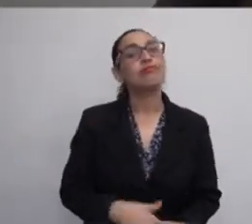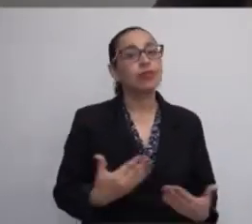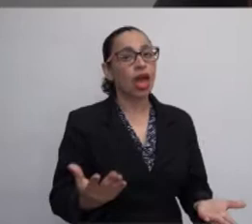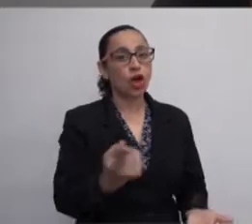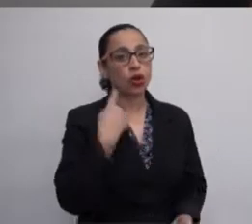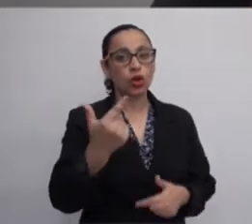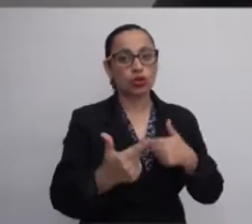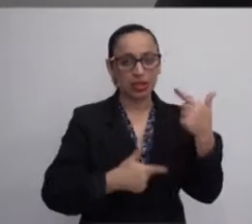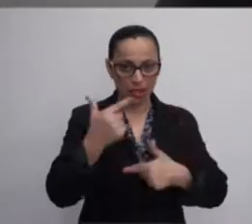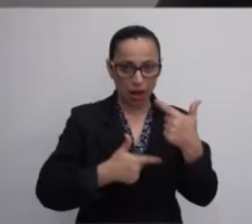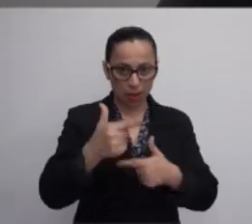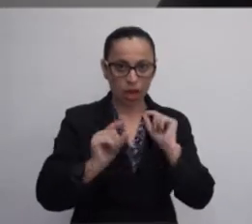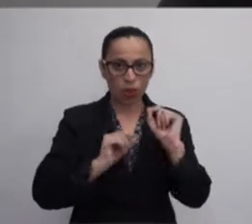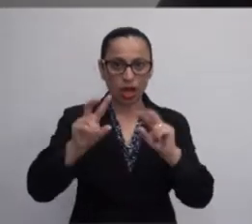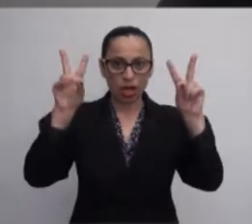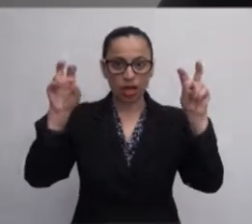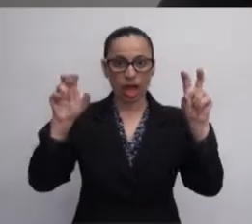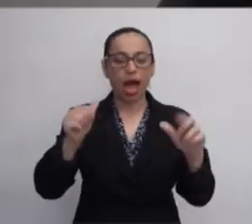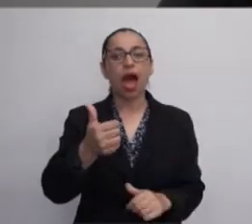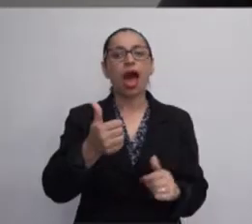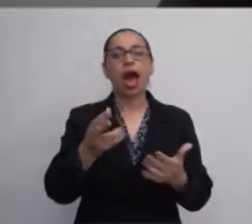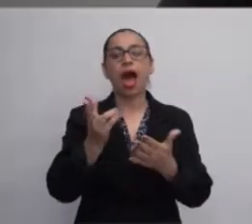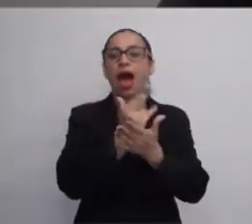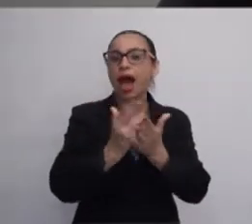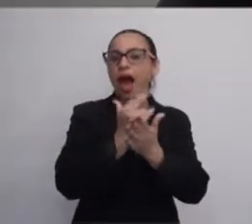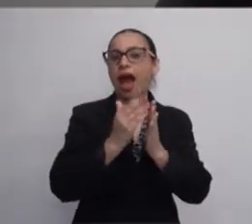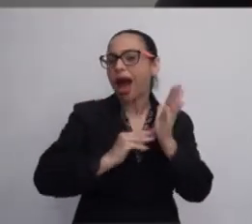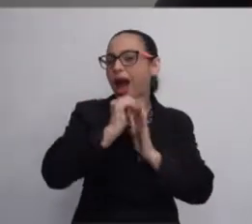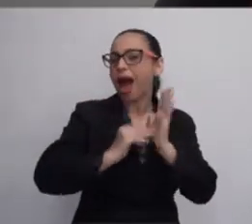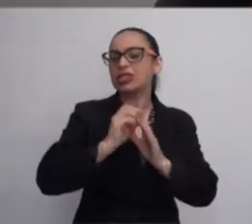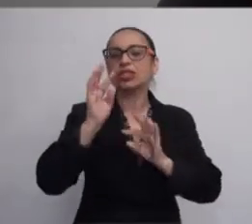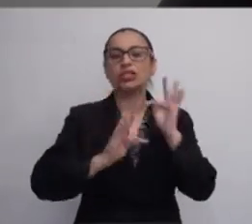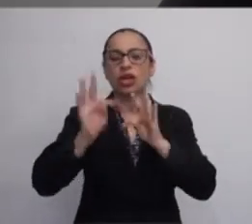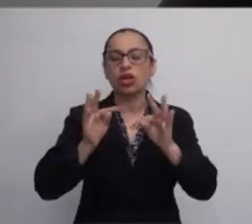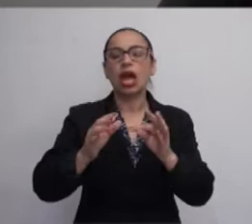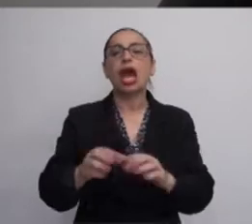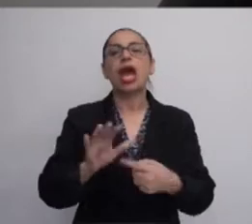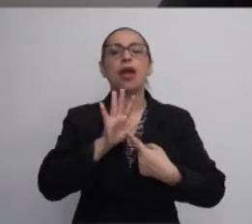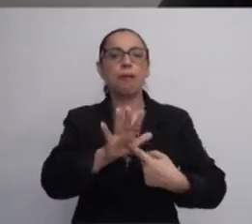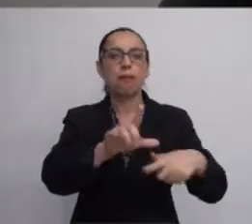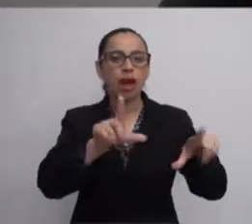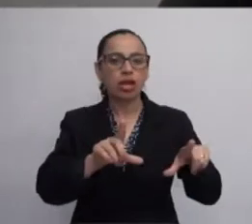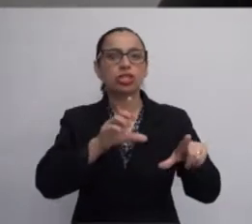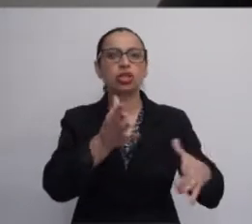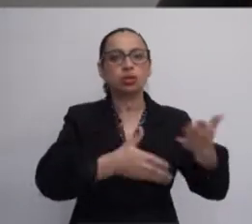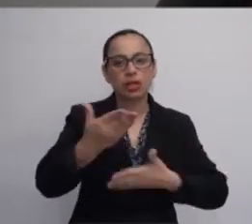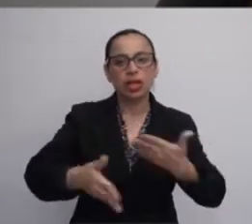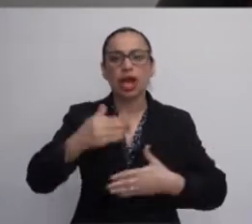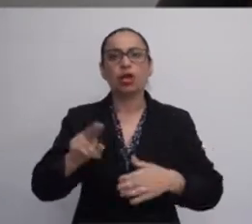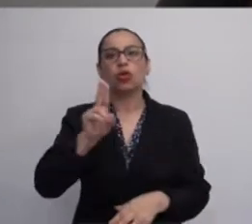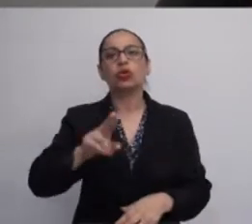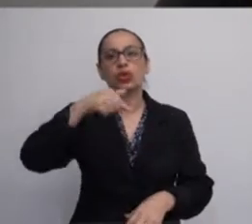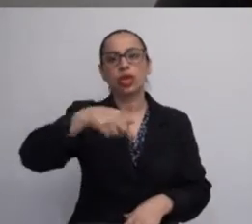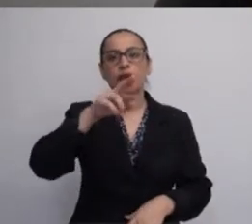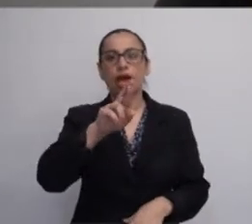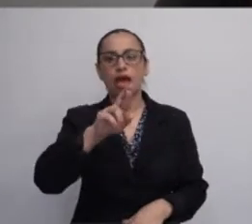tem o título A Arte e Suas Tecnologias, Imagens e Sociabilidades no Uso do K.R. Coach.